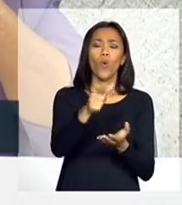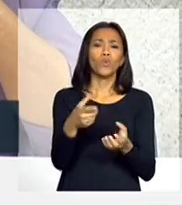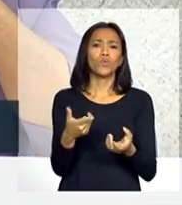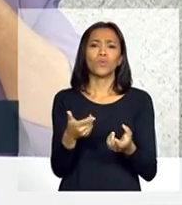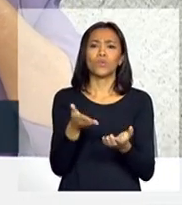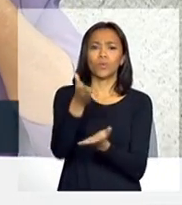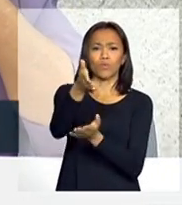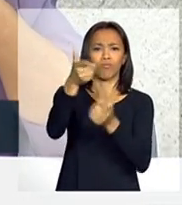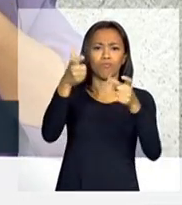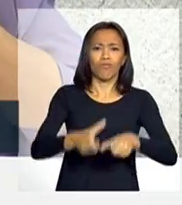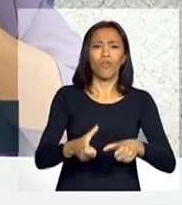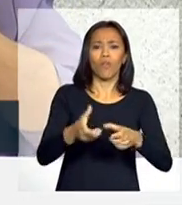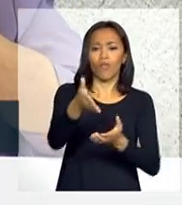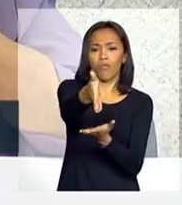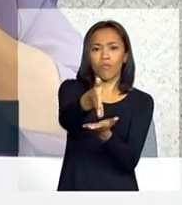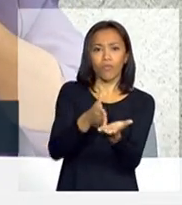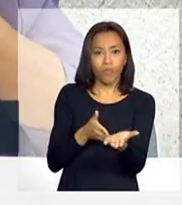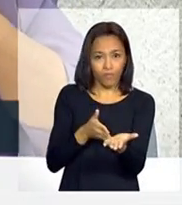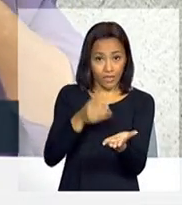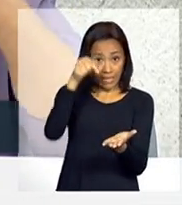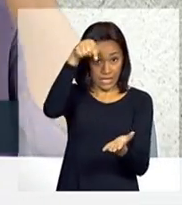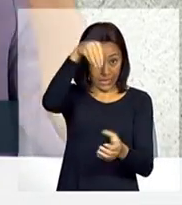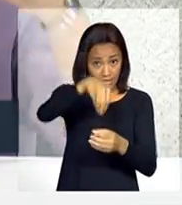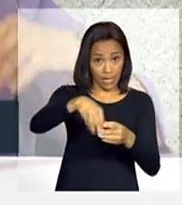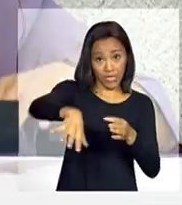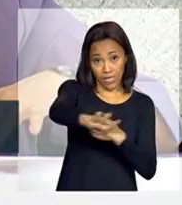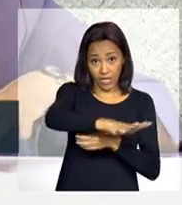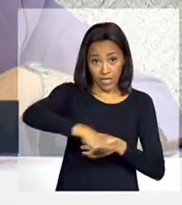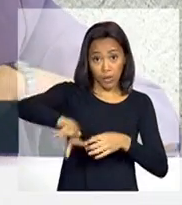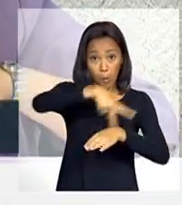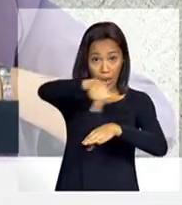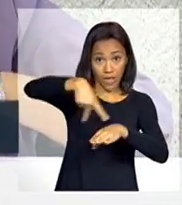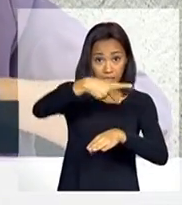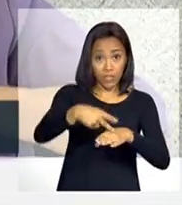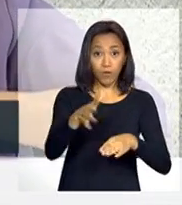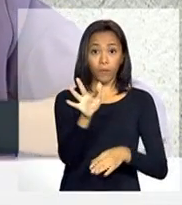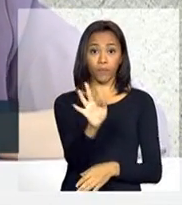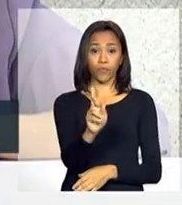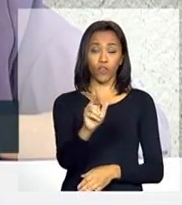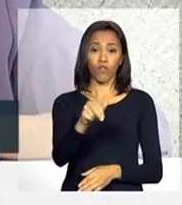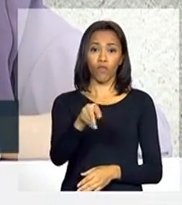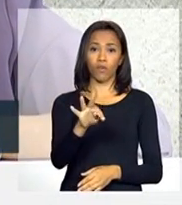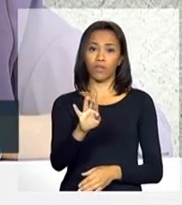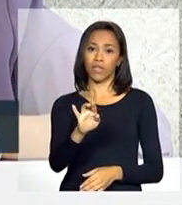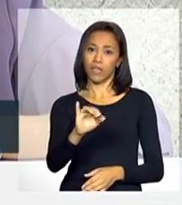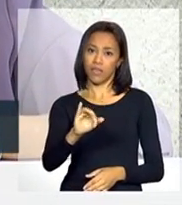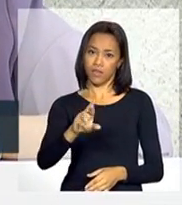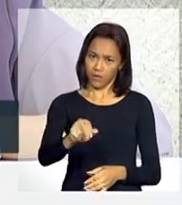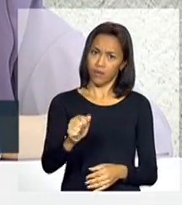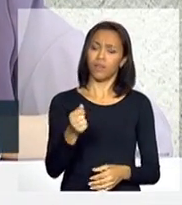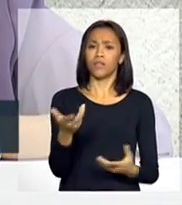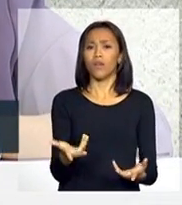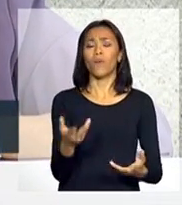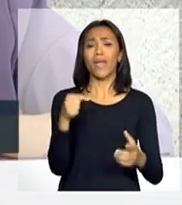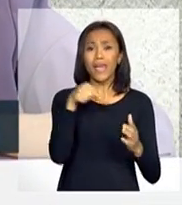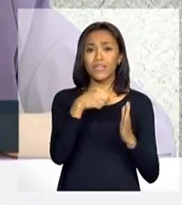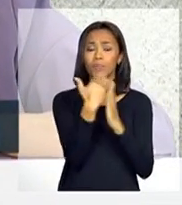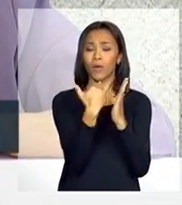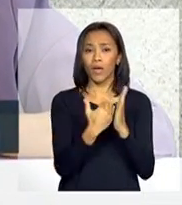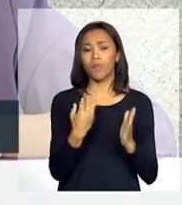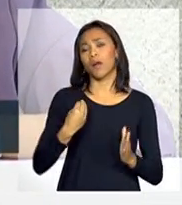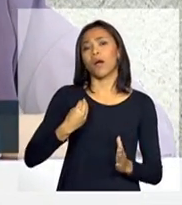secas do Brasil. Então, nós estamos cobrindo esse programa Mulher Viver Sem Violência,